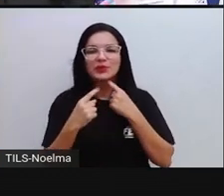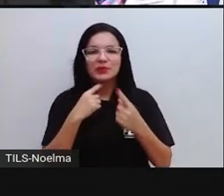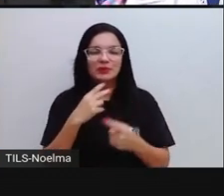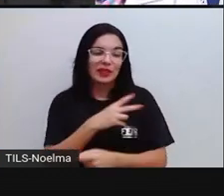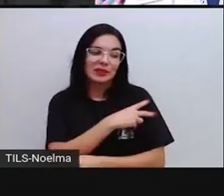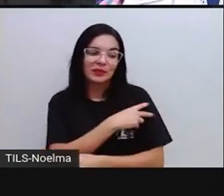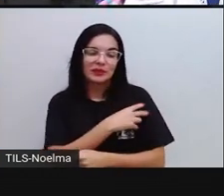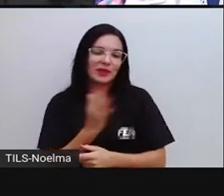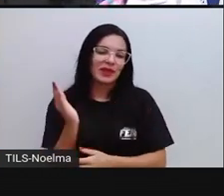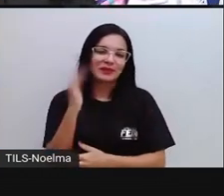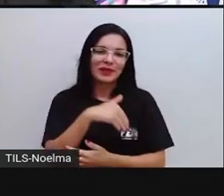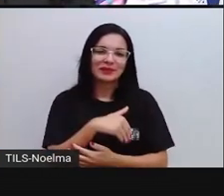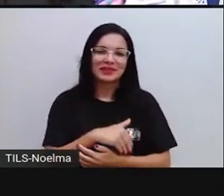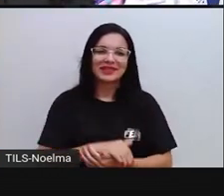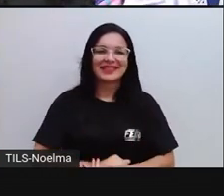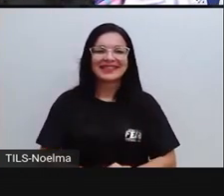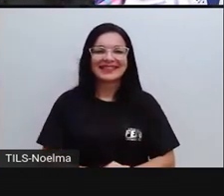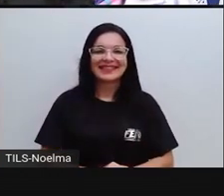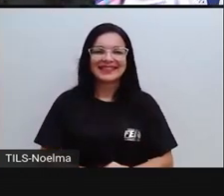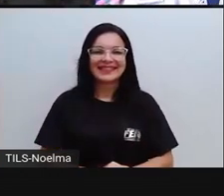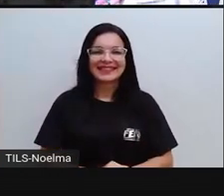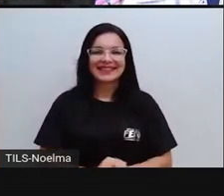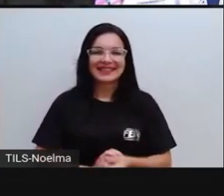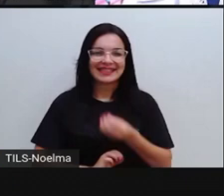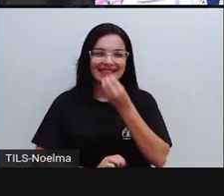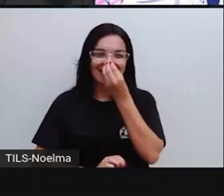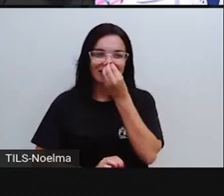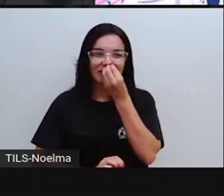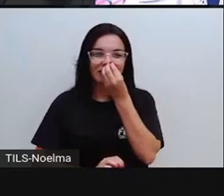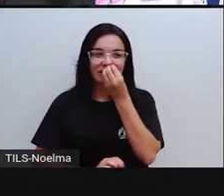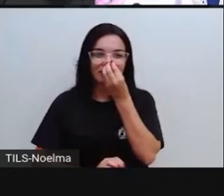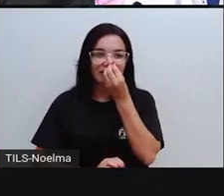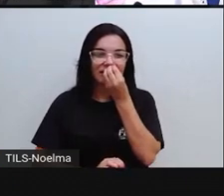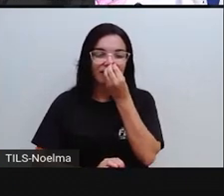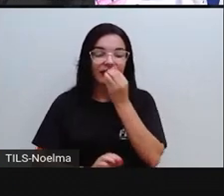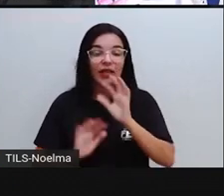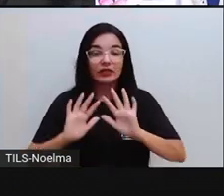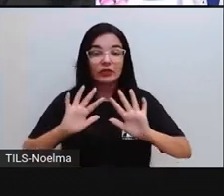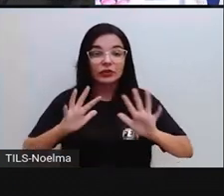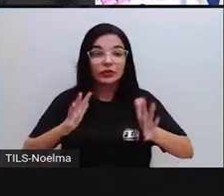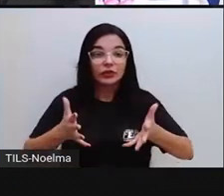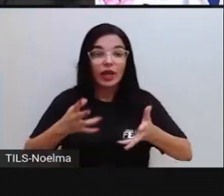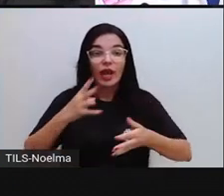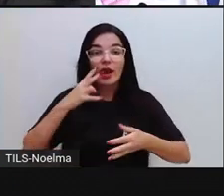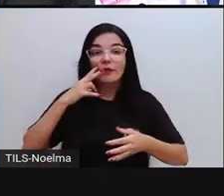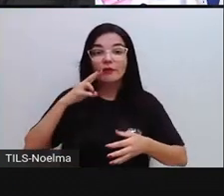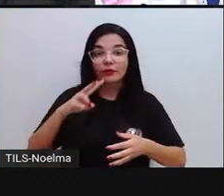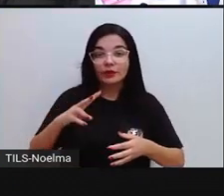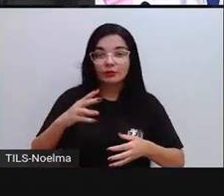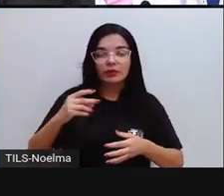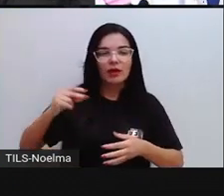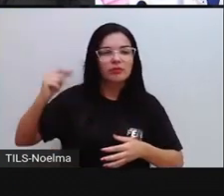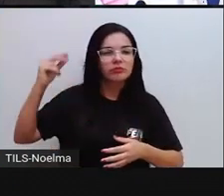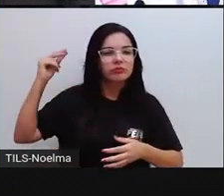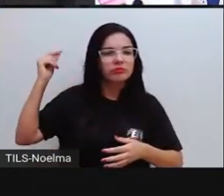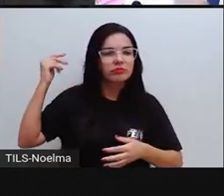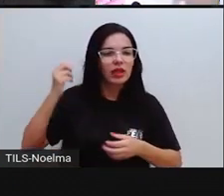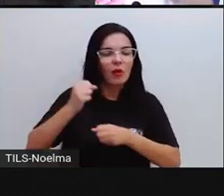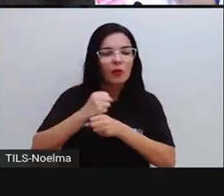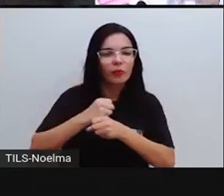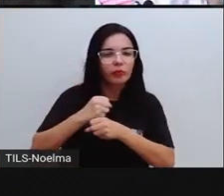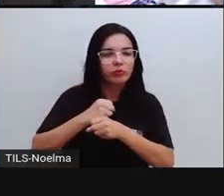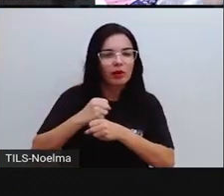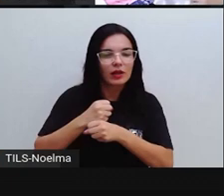vamos lá? Vamos começar? Então nós já vimos o segundo ano, é desde o início do ano